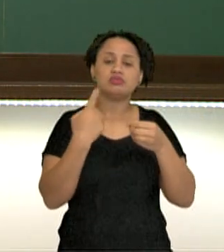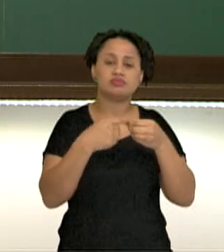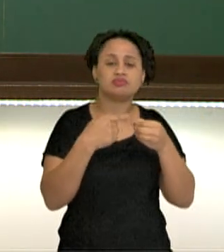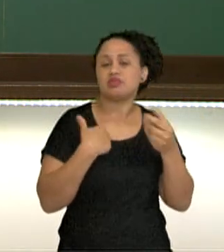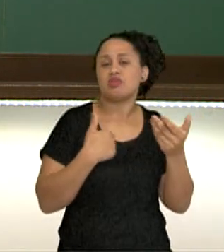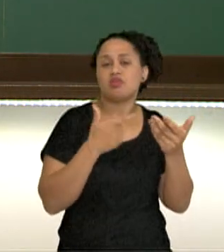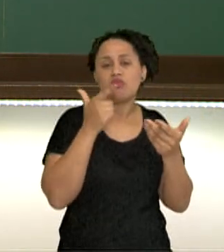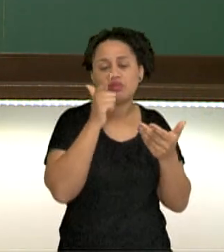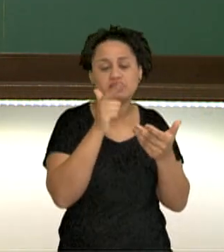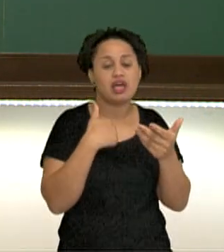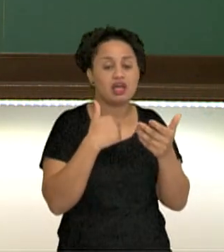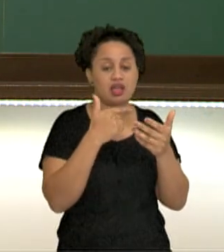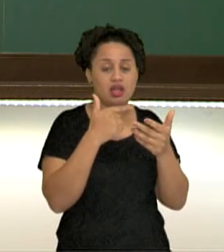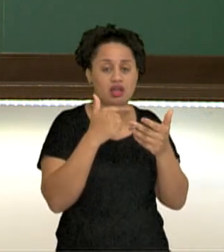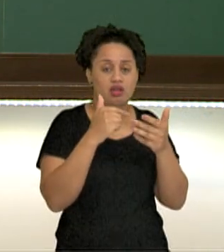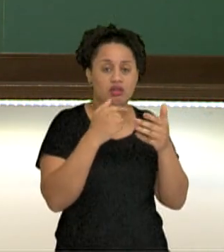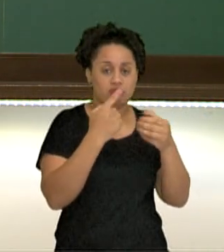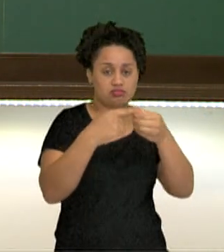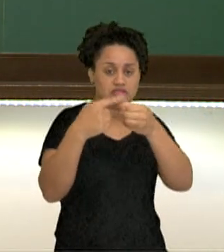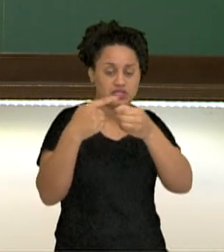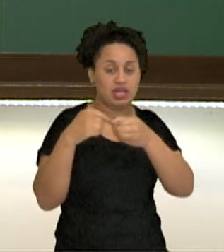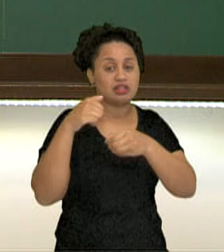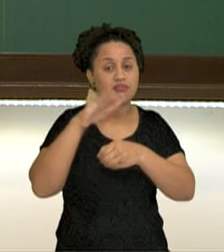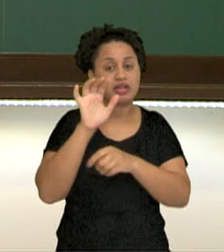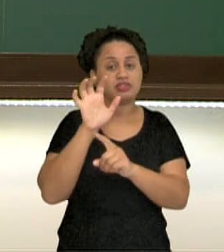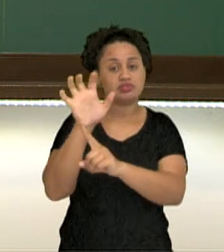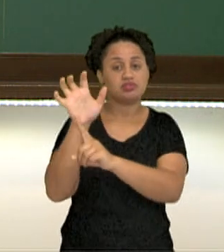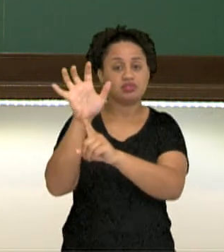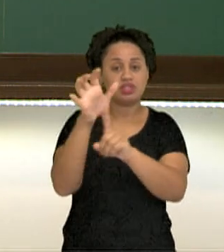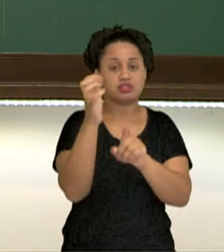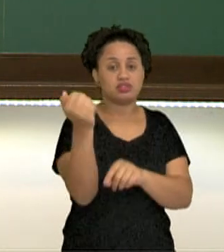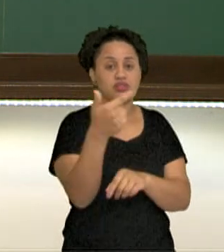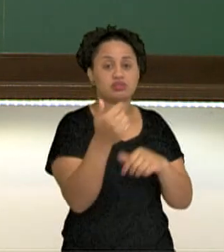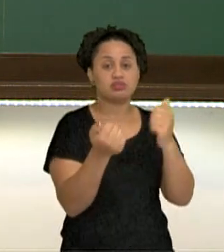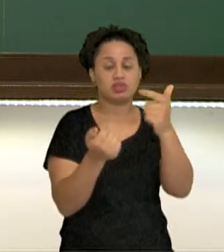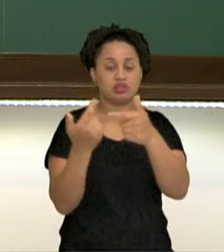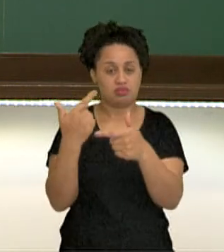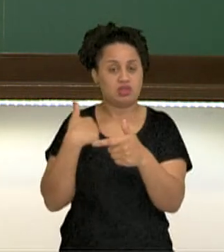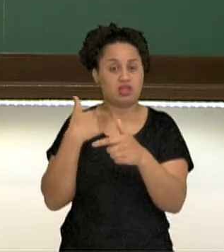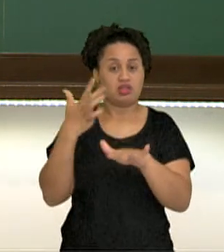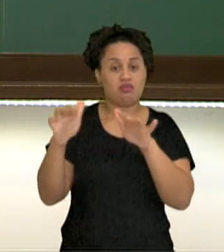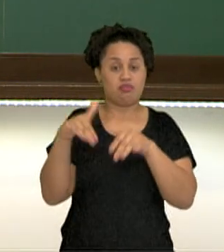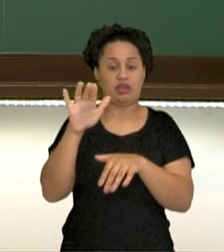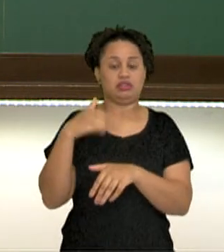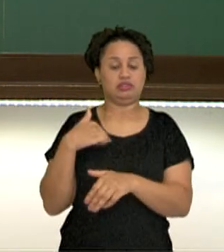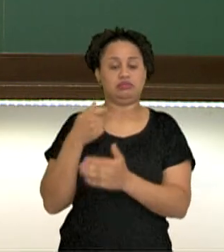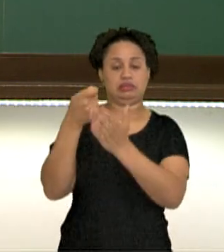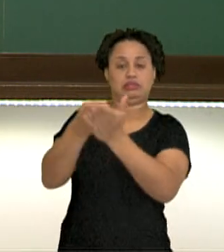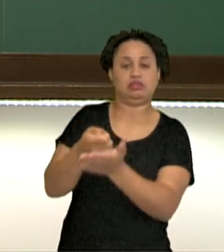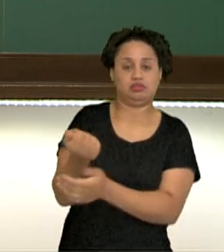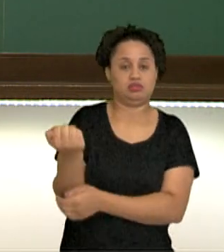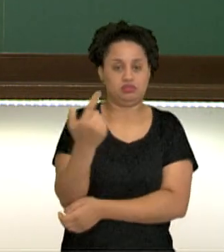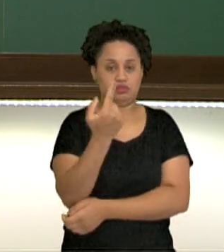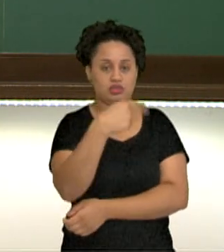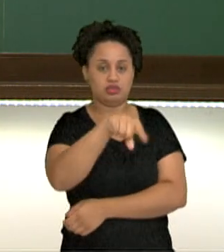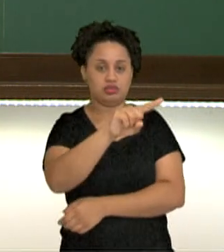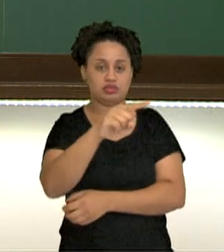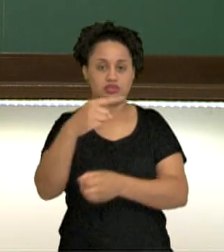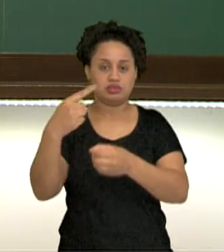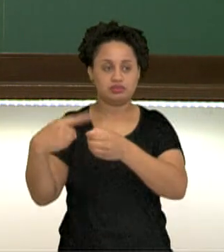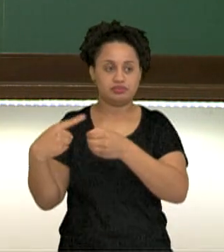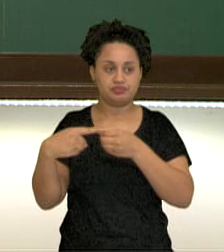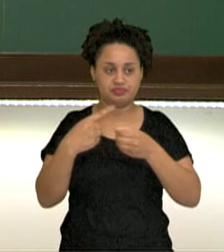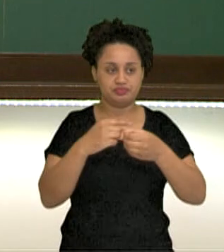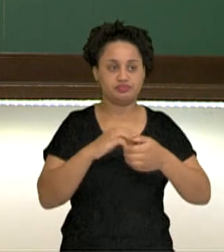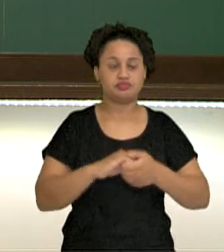sobressair sobre a outra, vai começar a ser mais influente e talvez até mais tirânica sobre outras? Uma Grécia